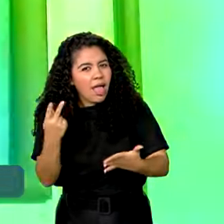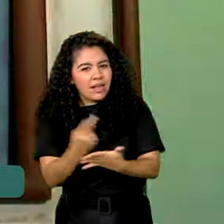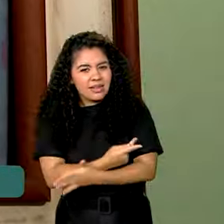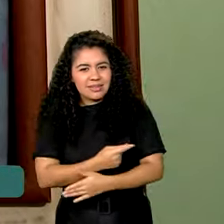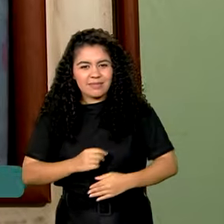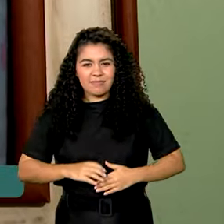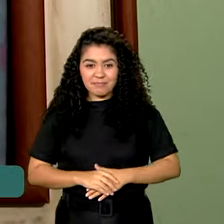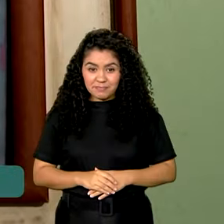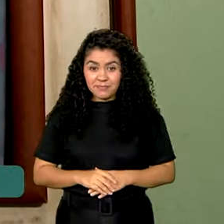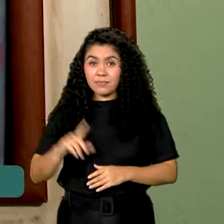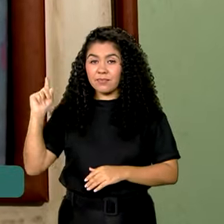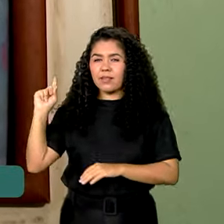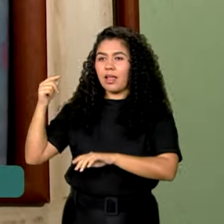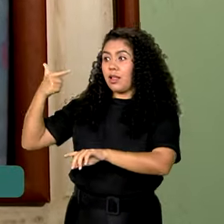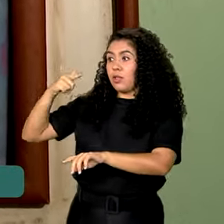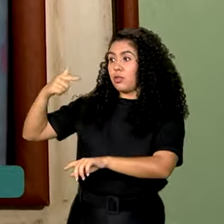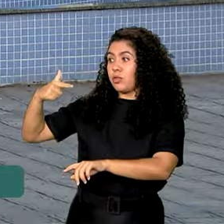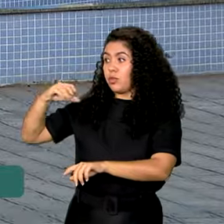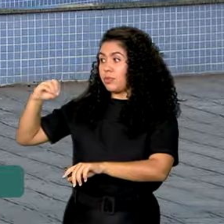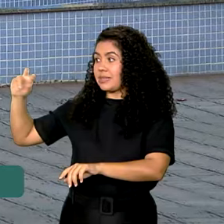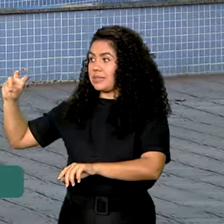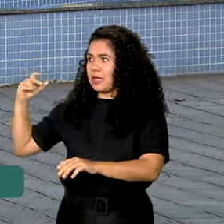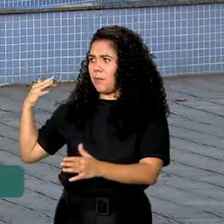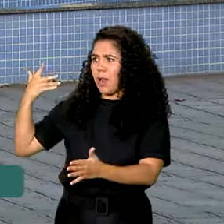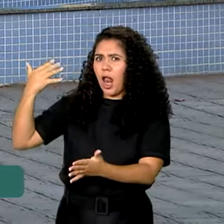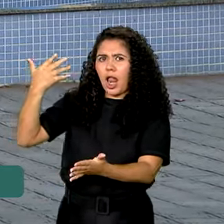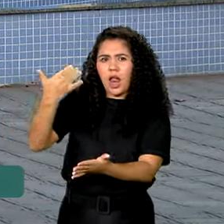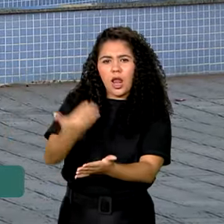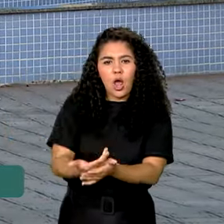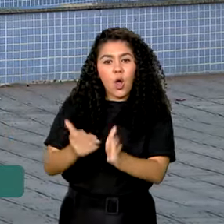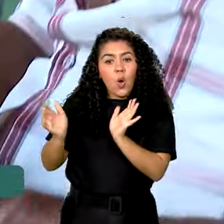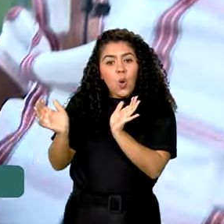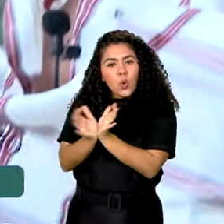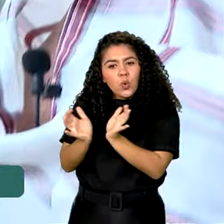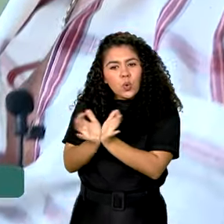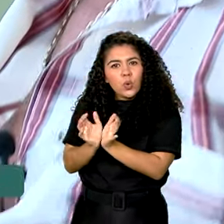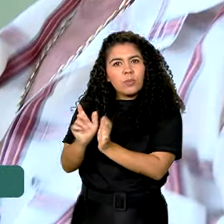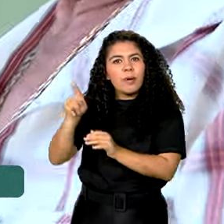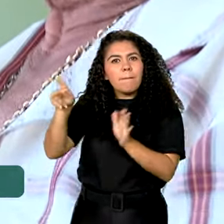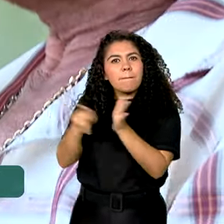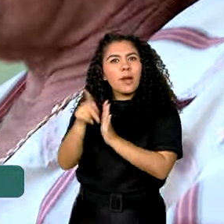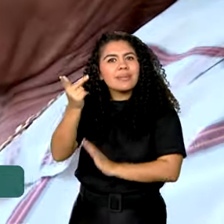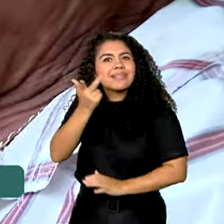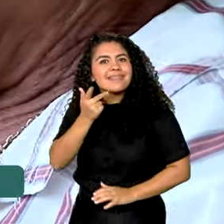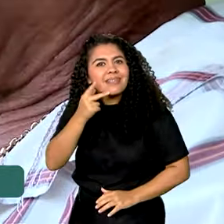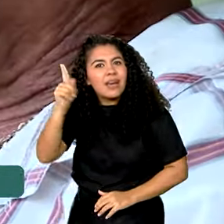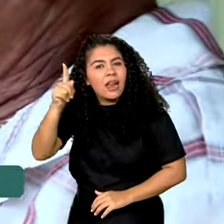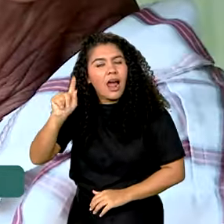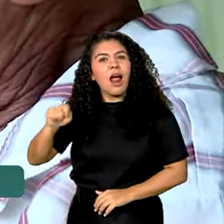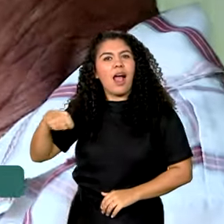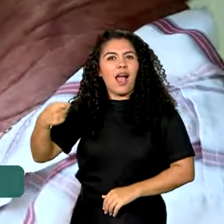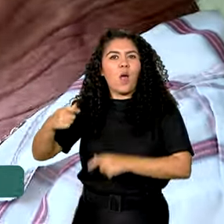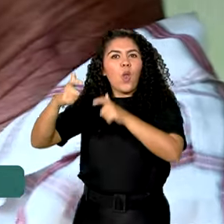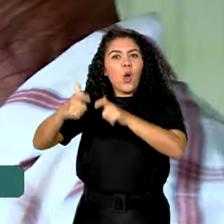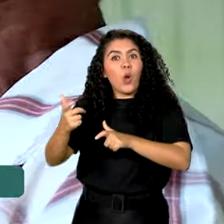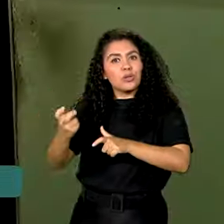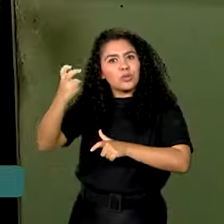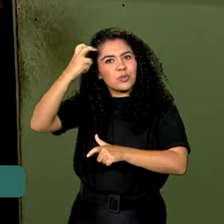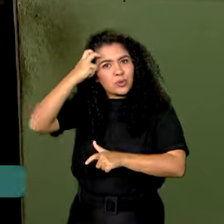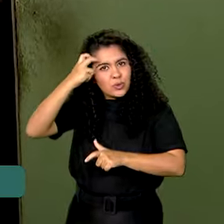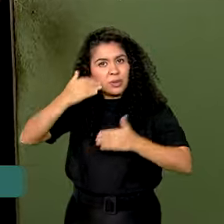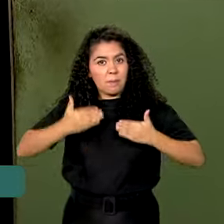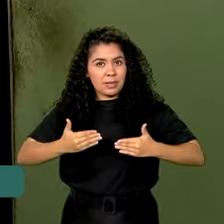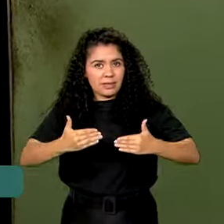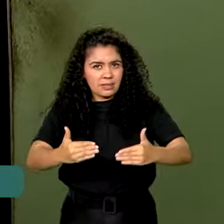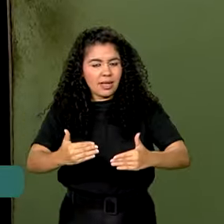pau. Desde 2005, o grupo do município de Crato, no Ceará, é um ponto de cultura reconhecido pelo Ministério da Cultura.